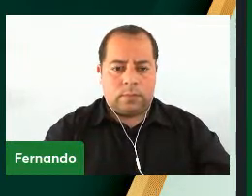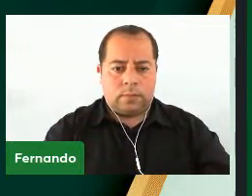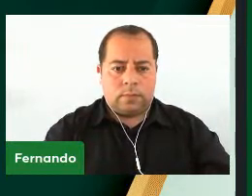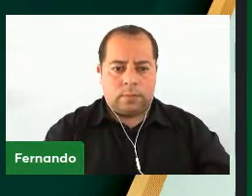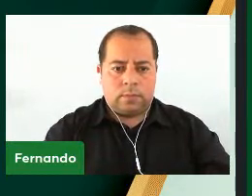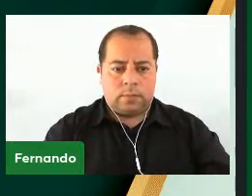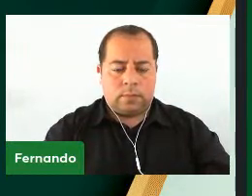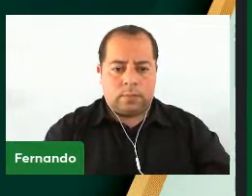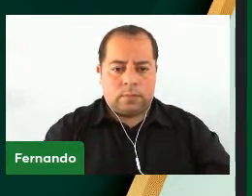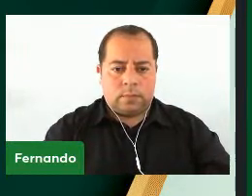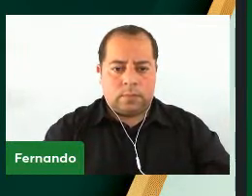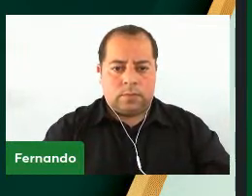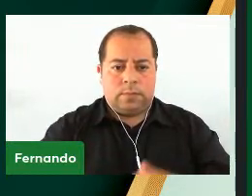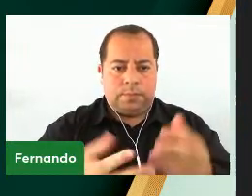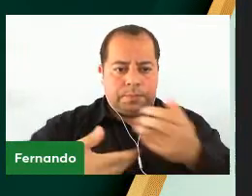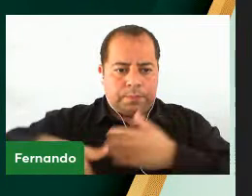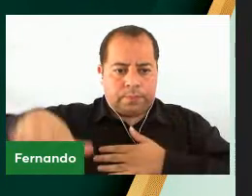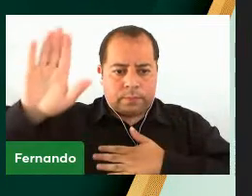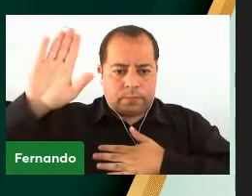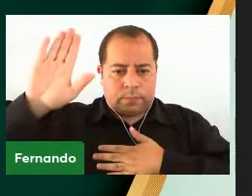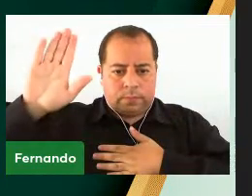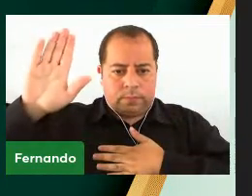Assim eu prometo